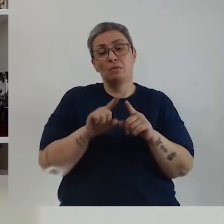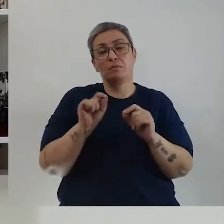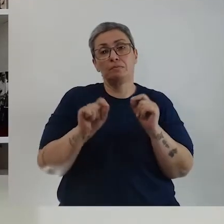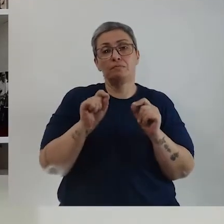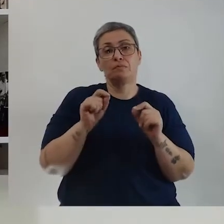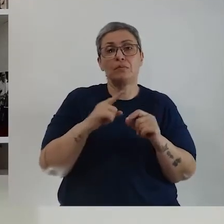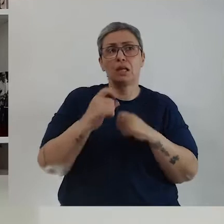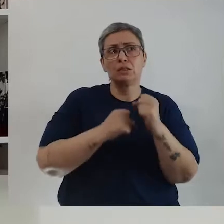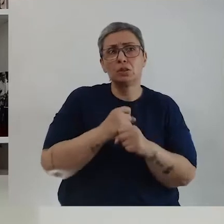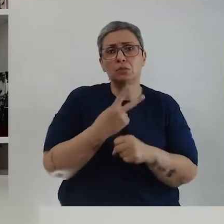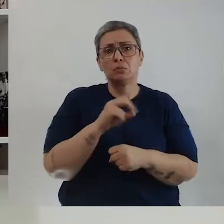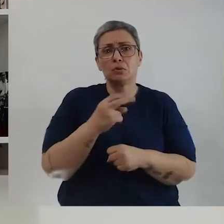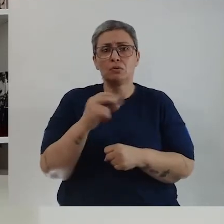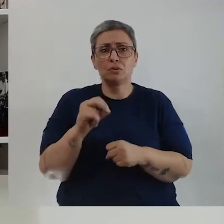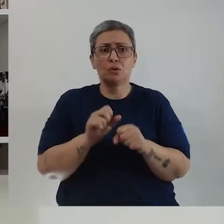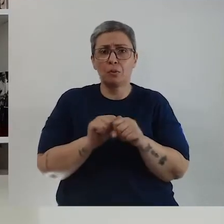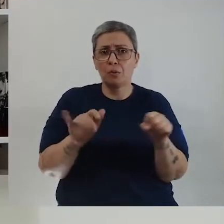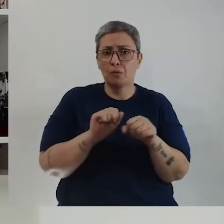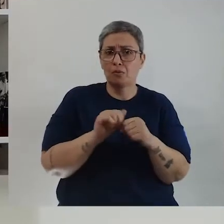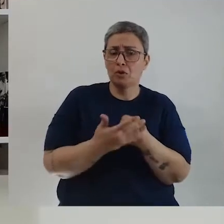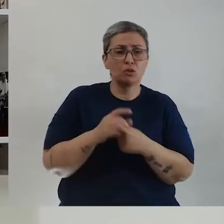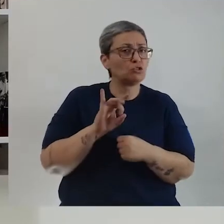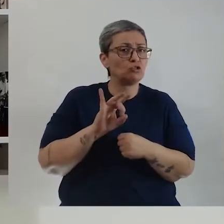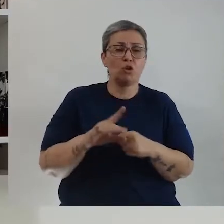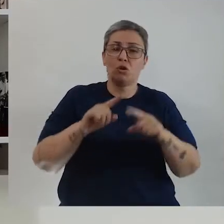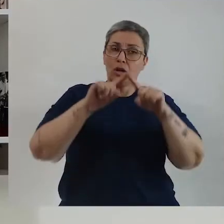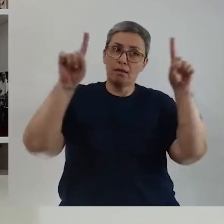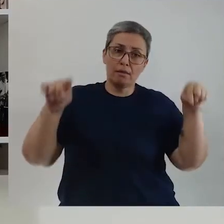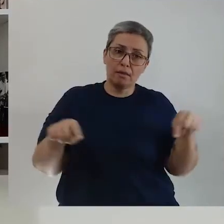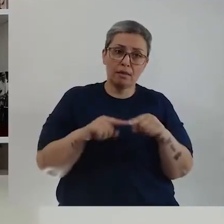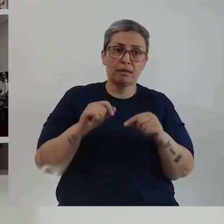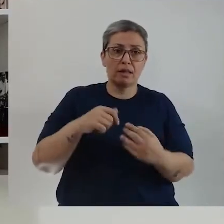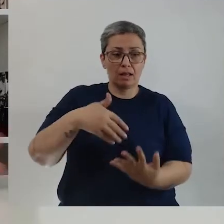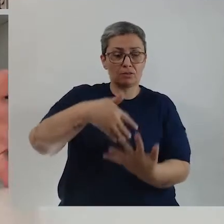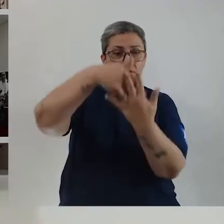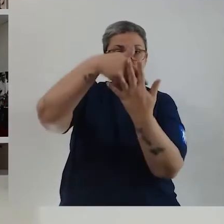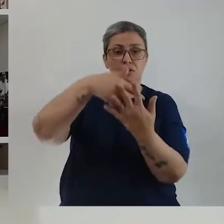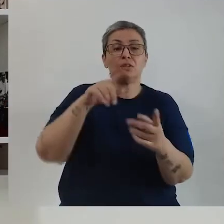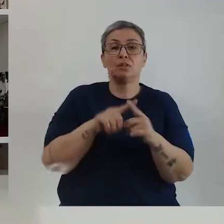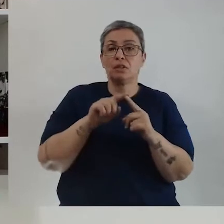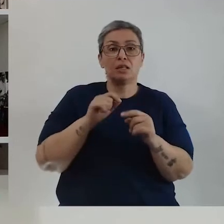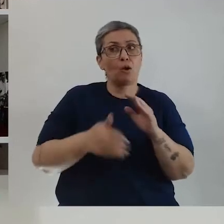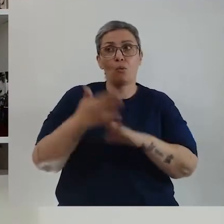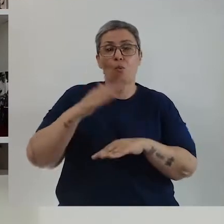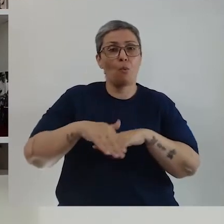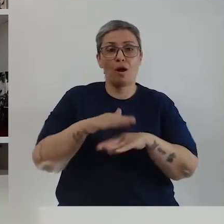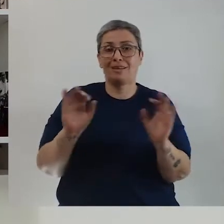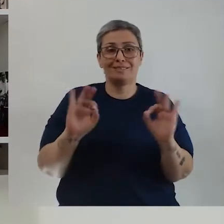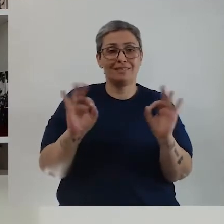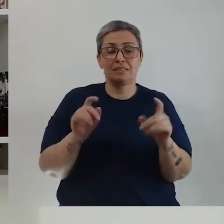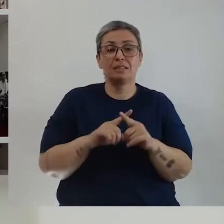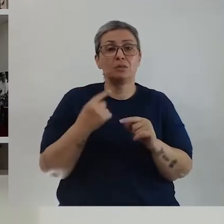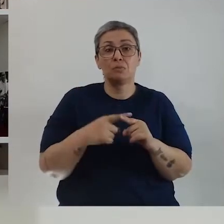Inclusive no ano de 2020, da pandemia, foi só trabalhando com suporte mesmo. Sem ir pra